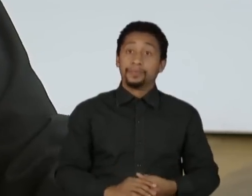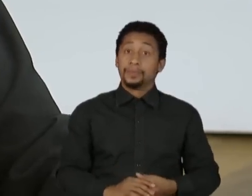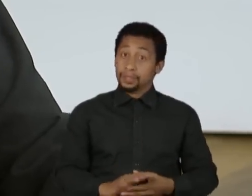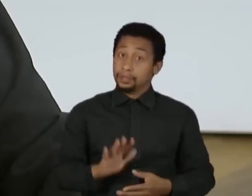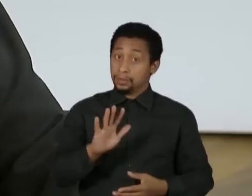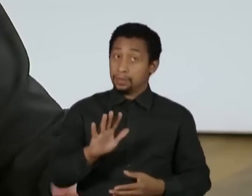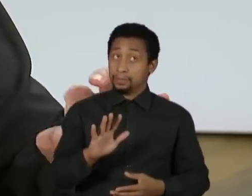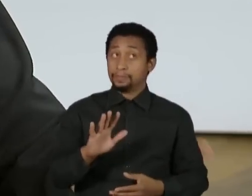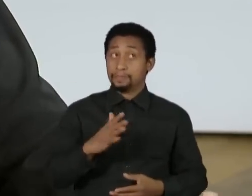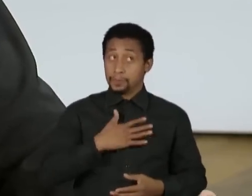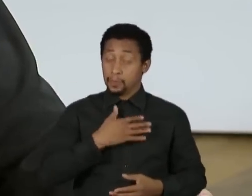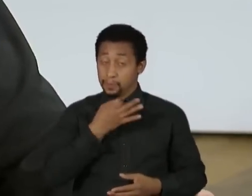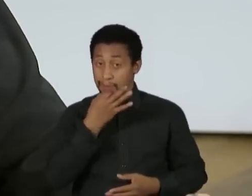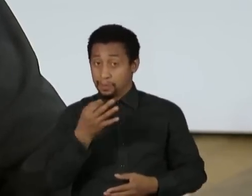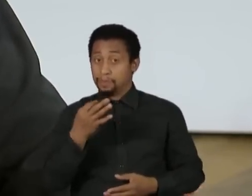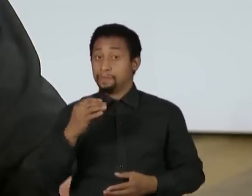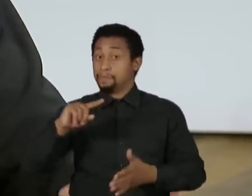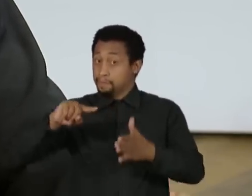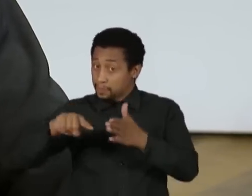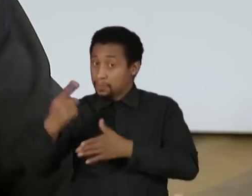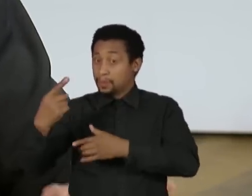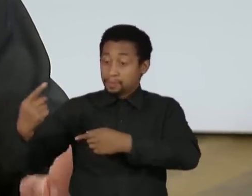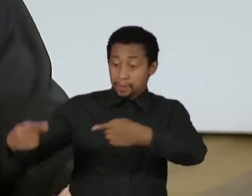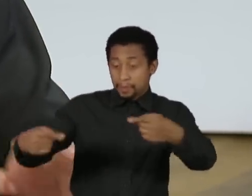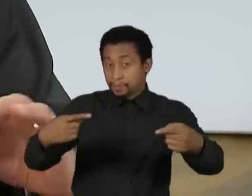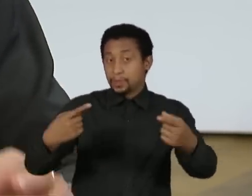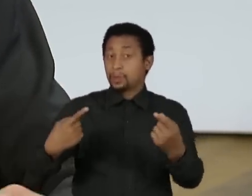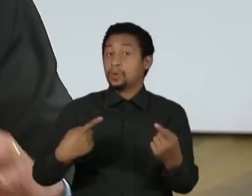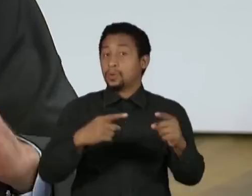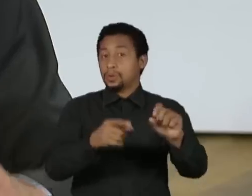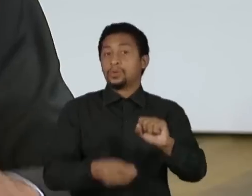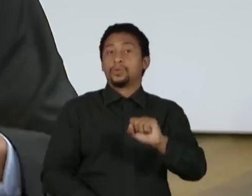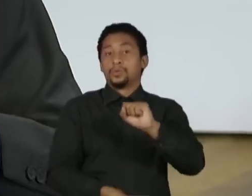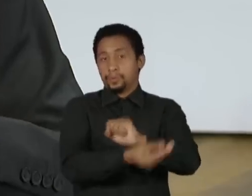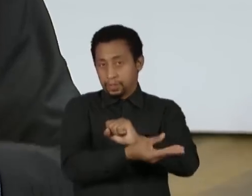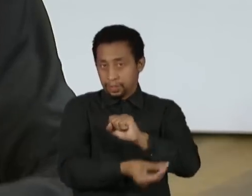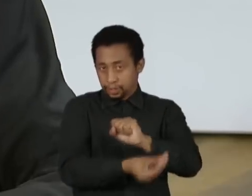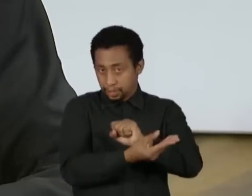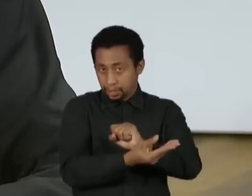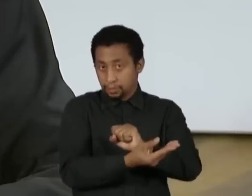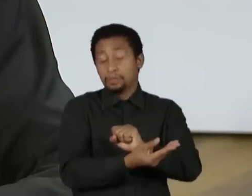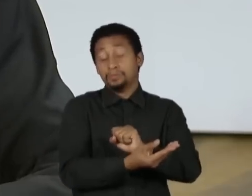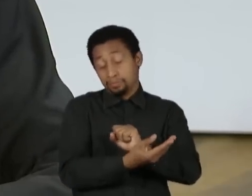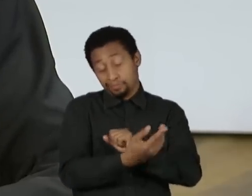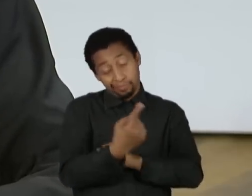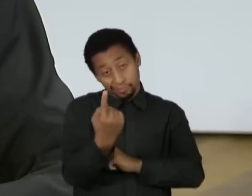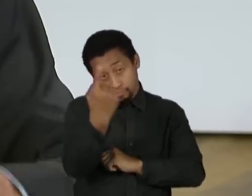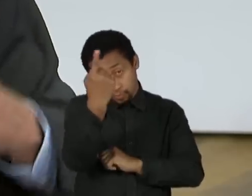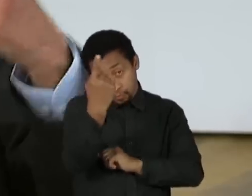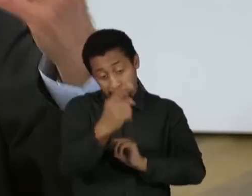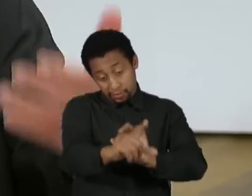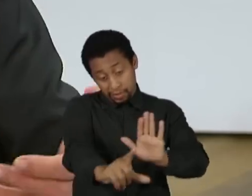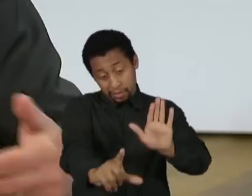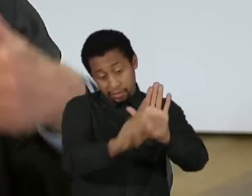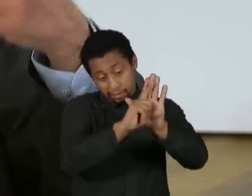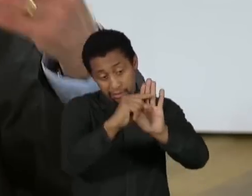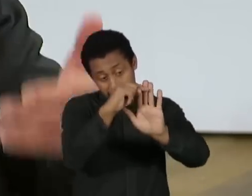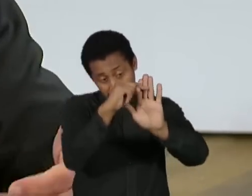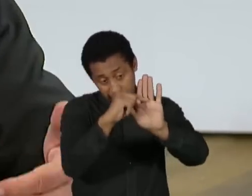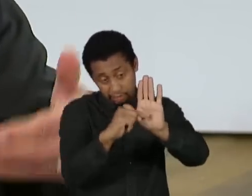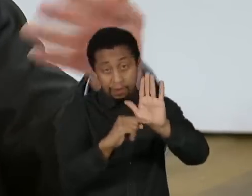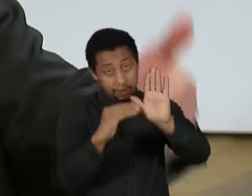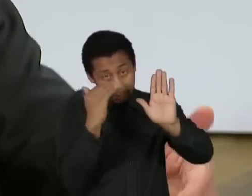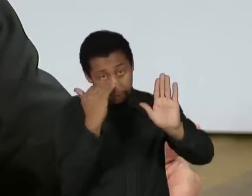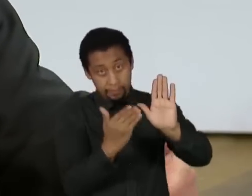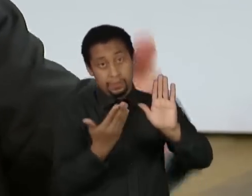discutir, primeiro, combate à corrupção tem que ser feito dentro dos marcos da legalidade. E aí, inclusive, acho que